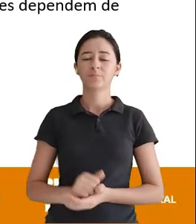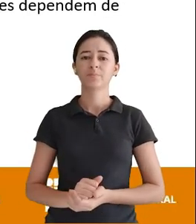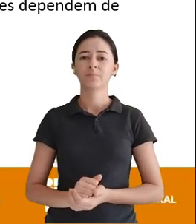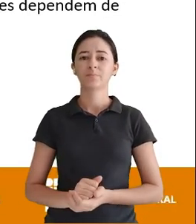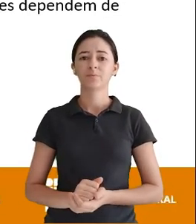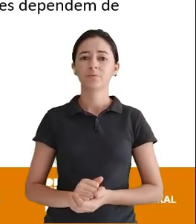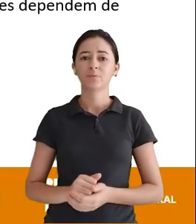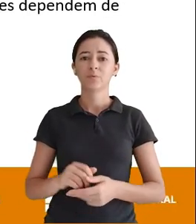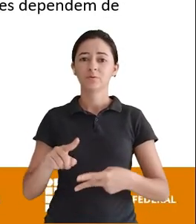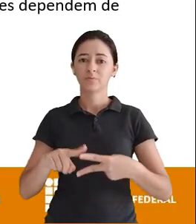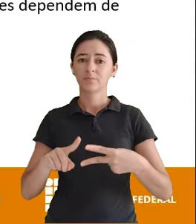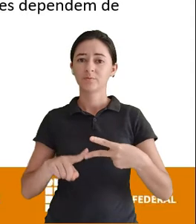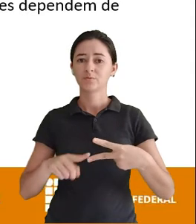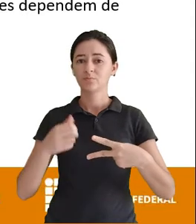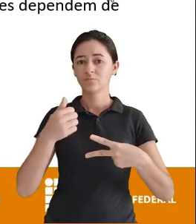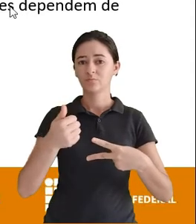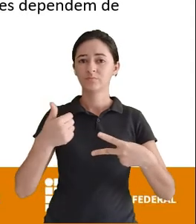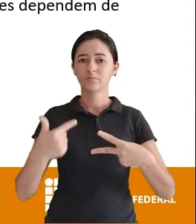Sejam